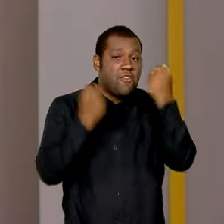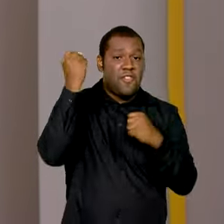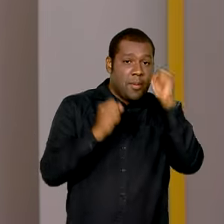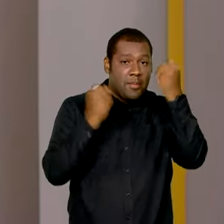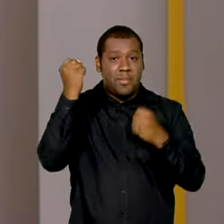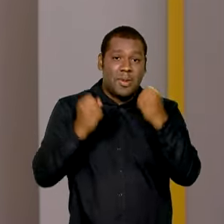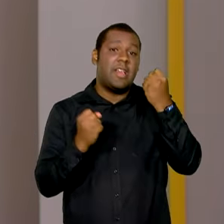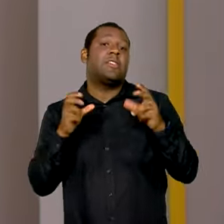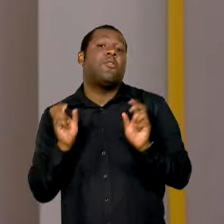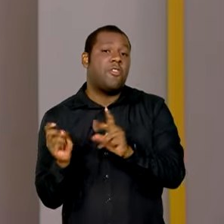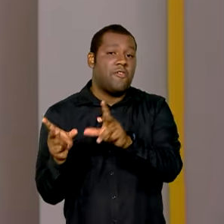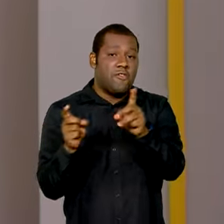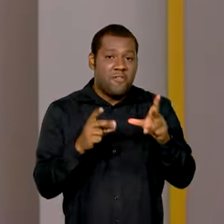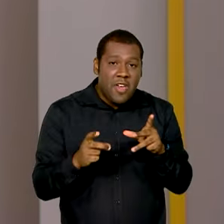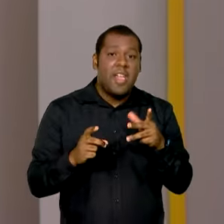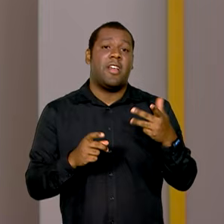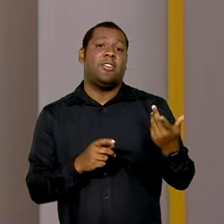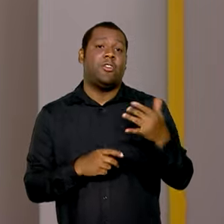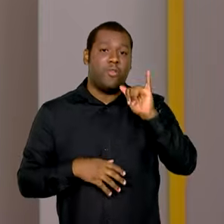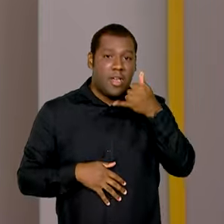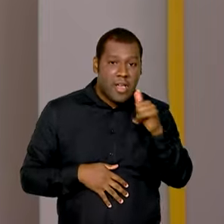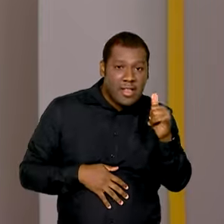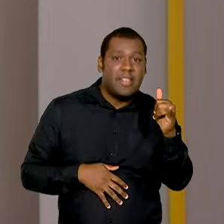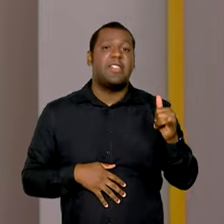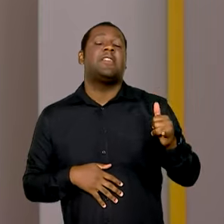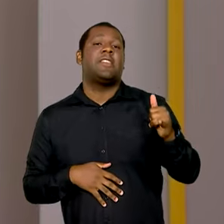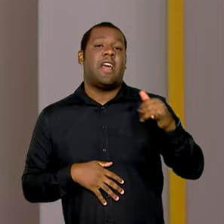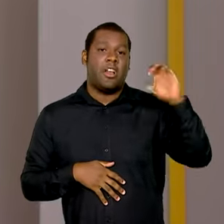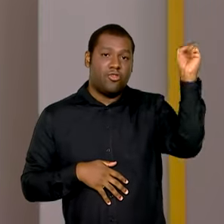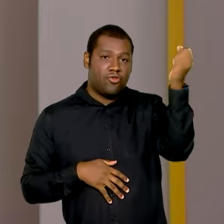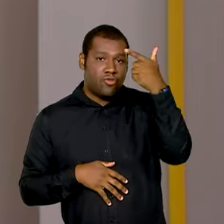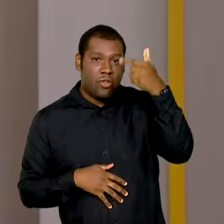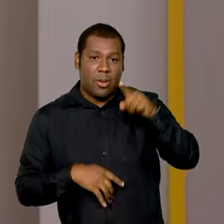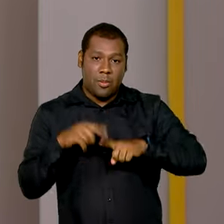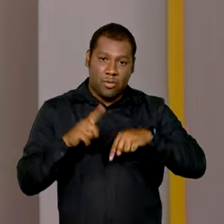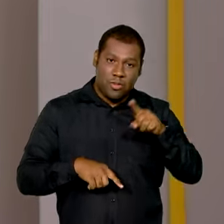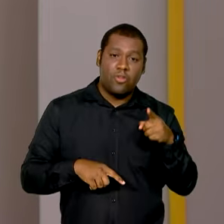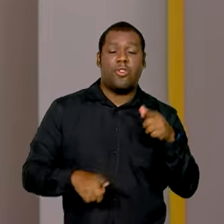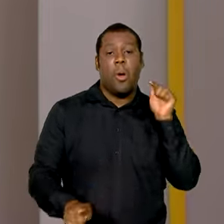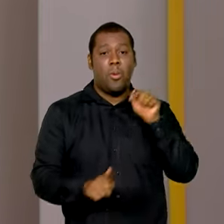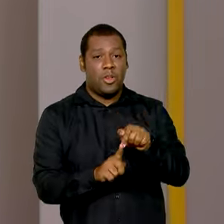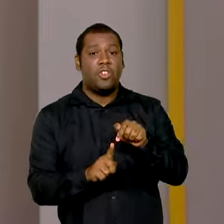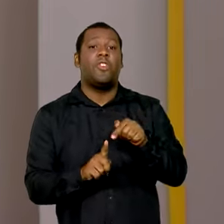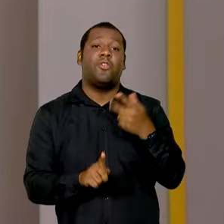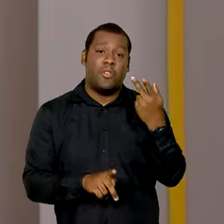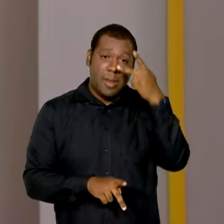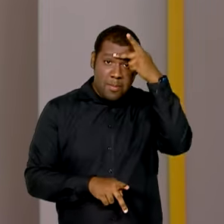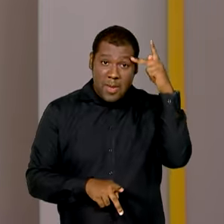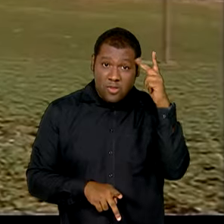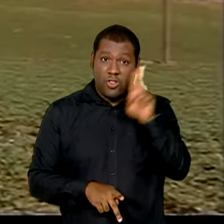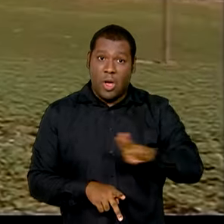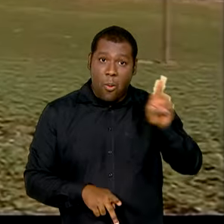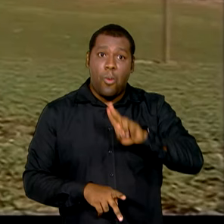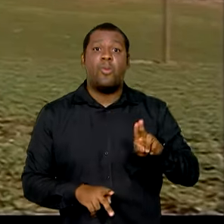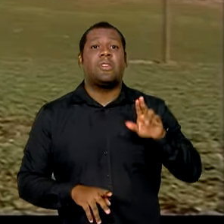comercialização desses produtos. O objetivo é garantir a segurança de quem usa o sistema.